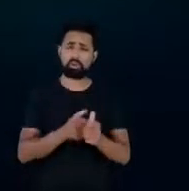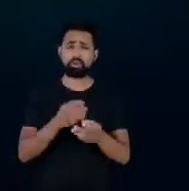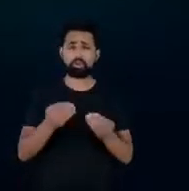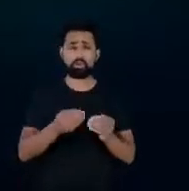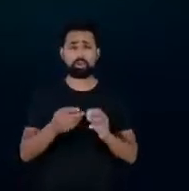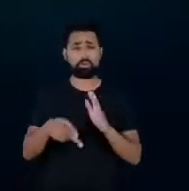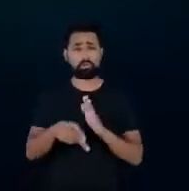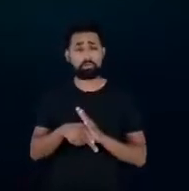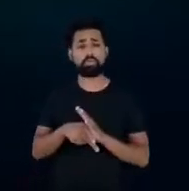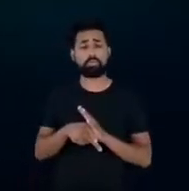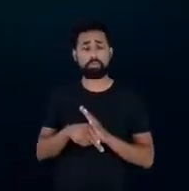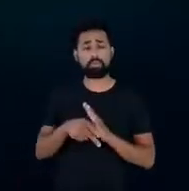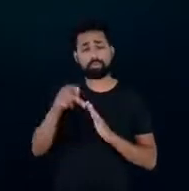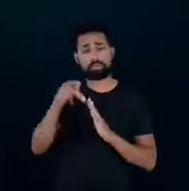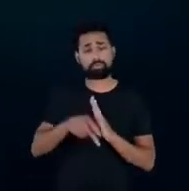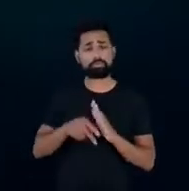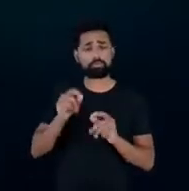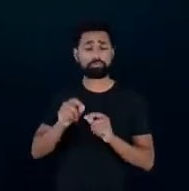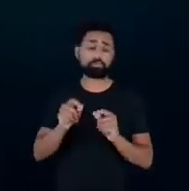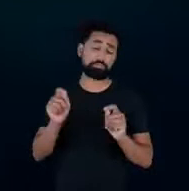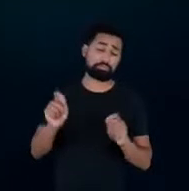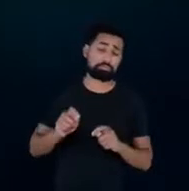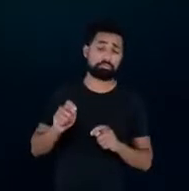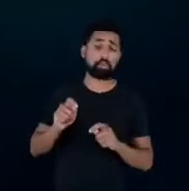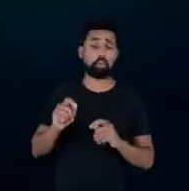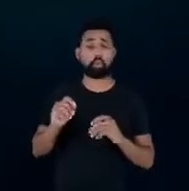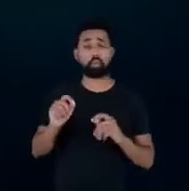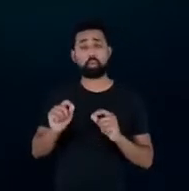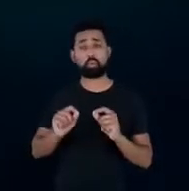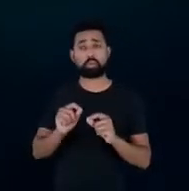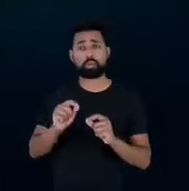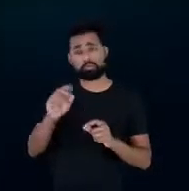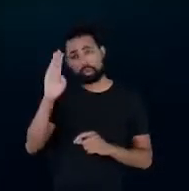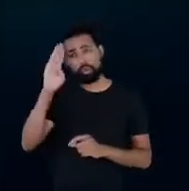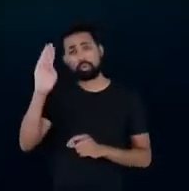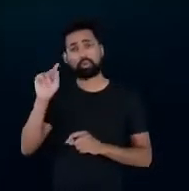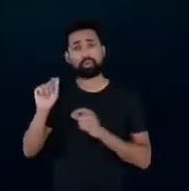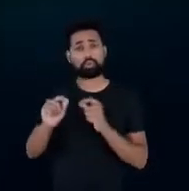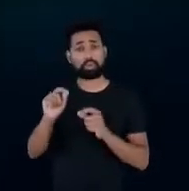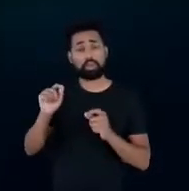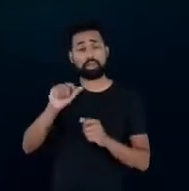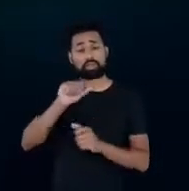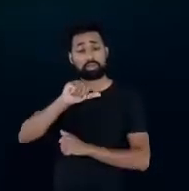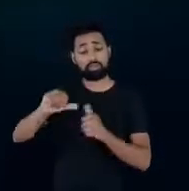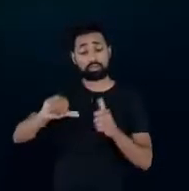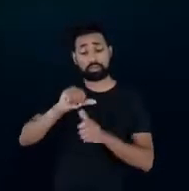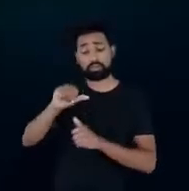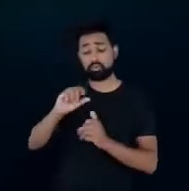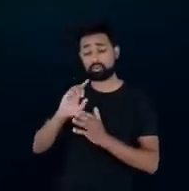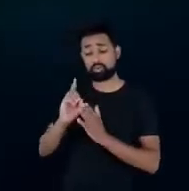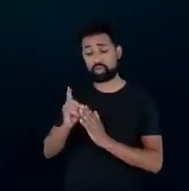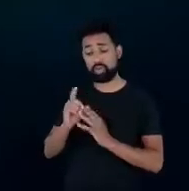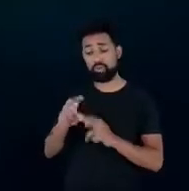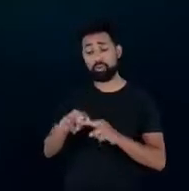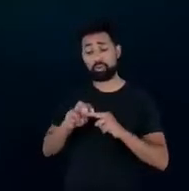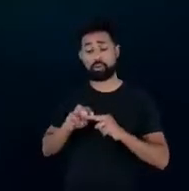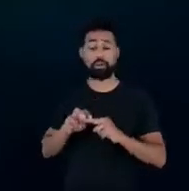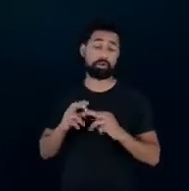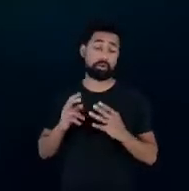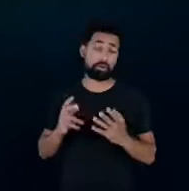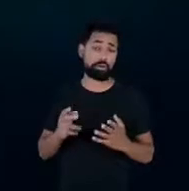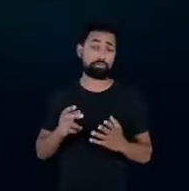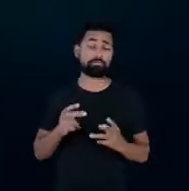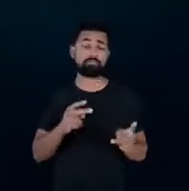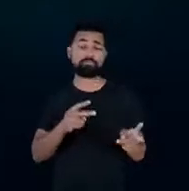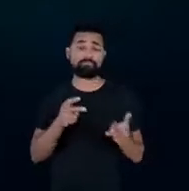regulados na medida do possível priorizarem temas relativos à transformação digital justamente porque enxerga-se